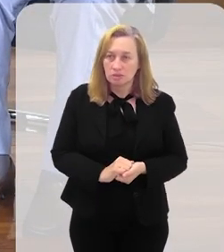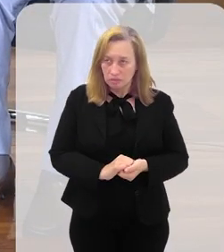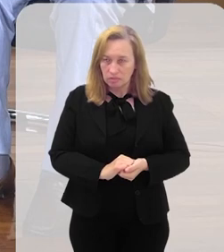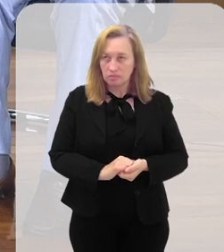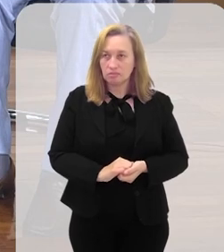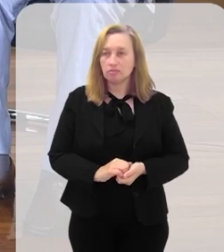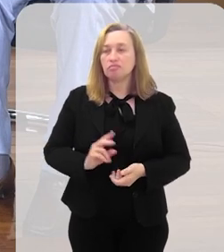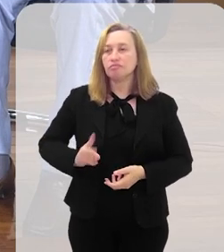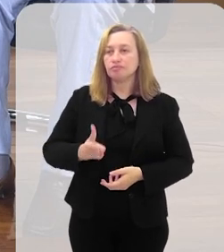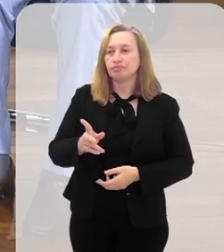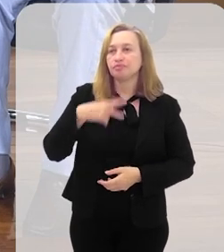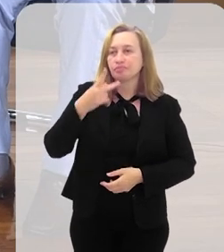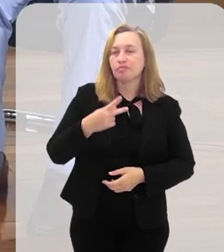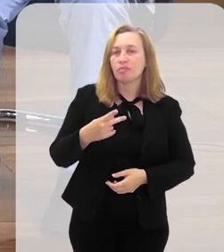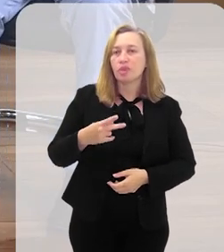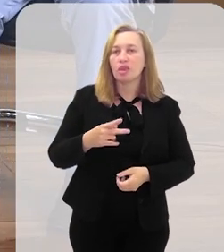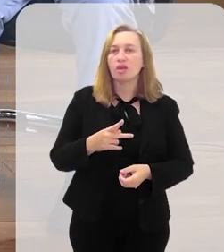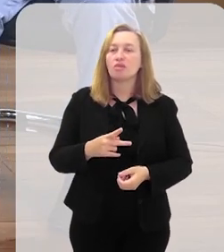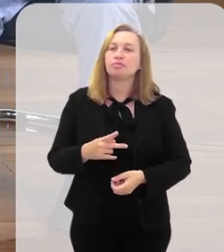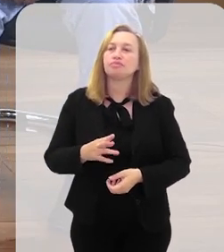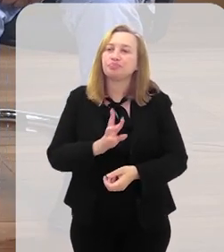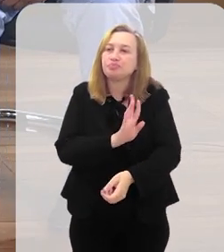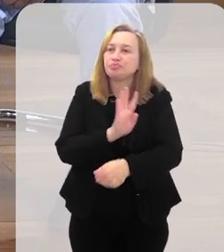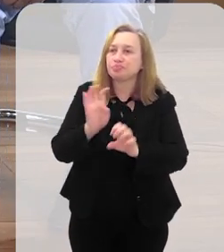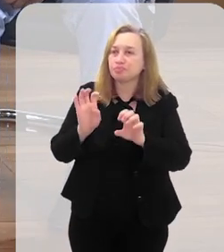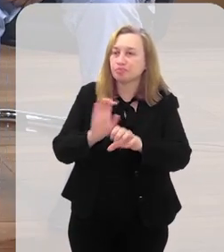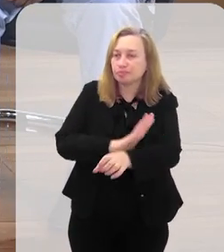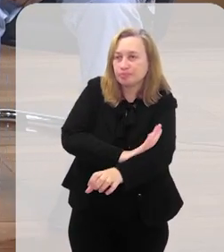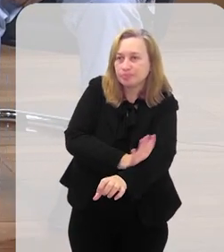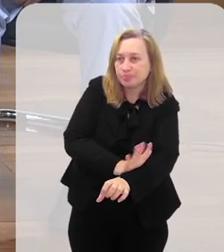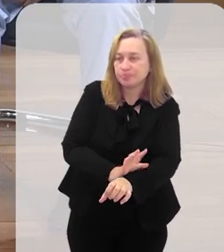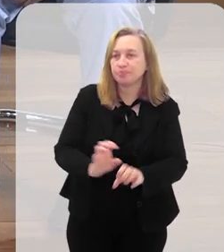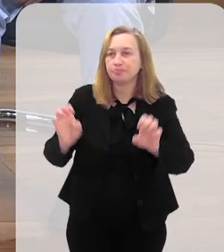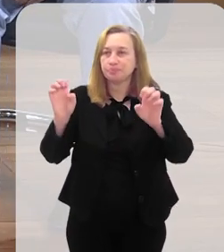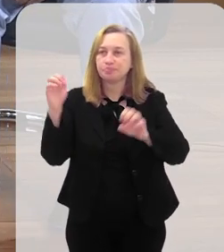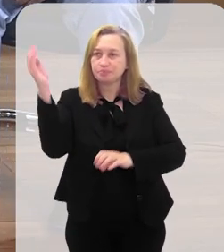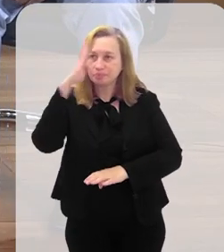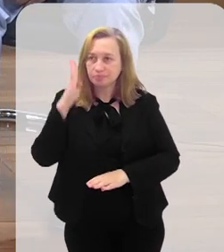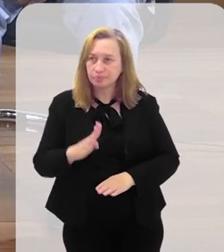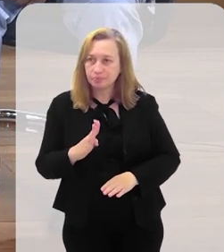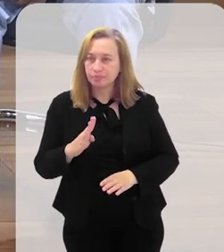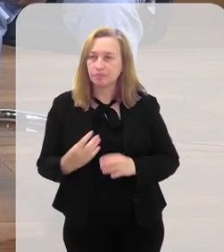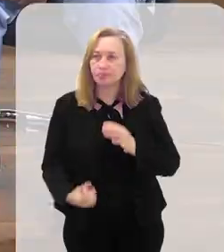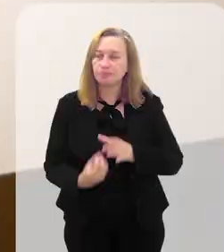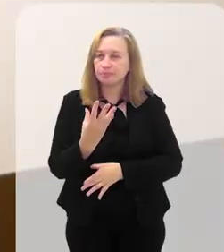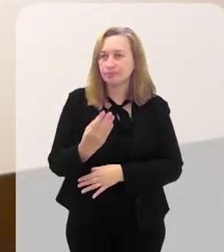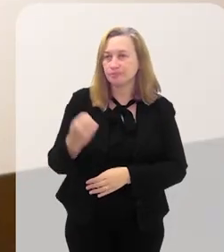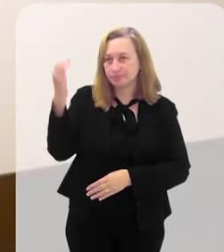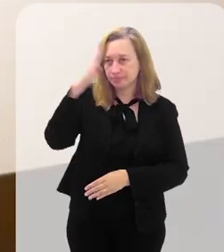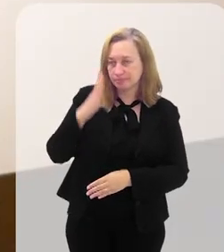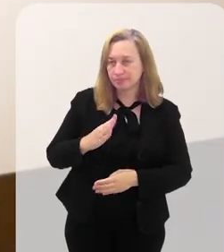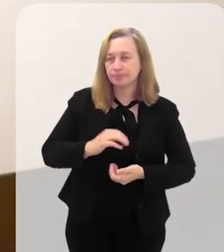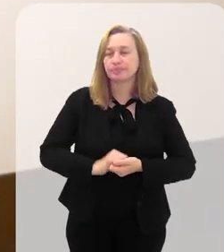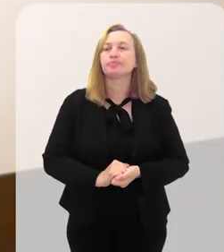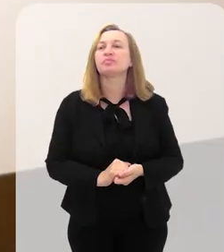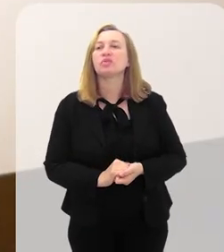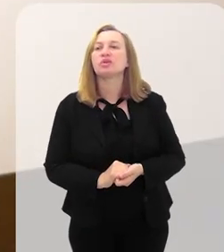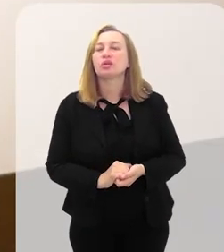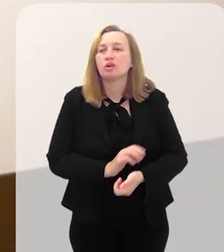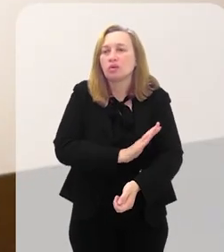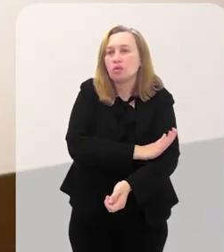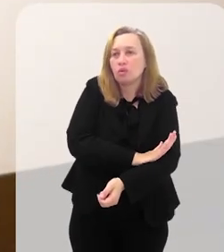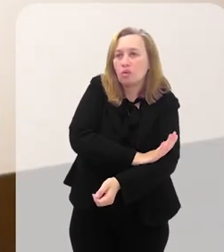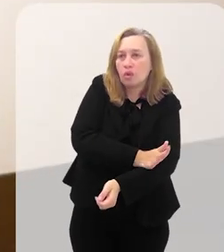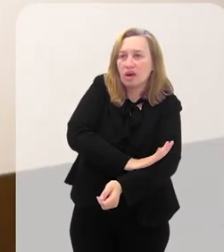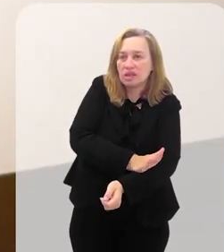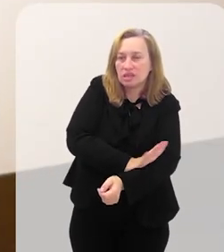no... Eu sempre digo que o racismo brasileiro está na gênese da construção da sociedade brasileira. Na gênese da construção. O